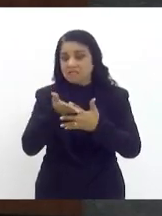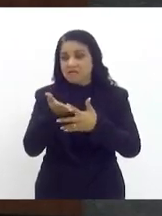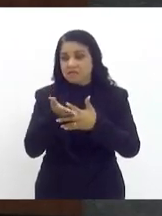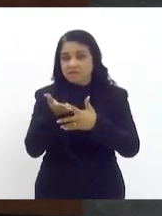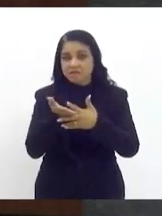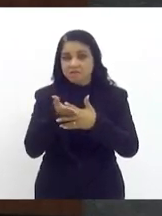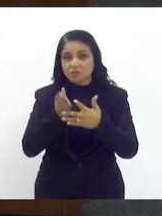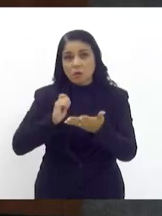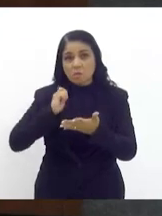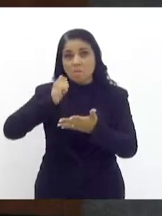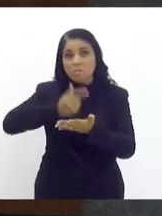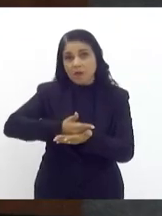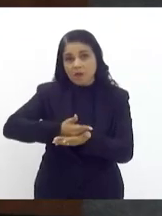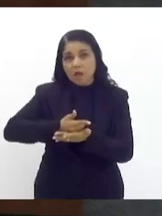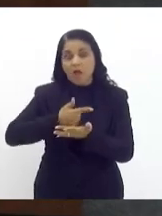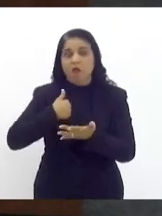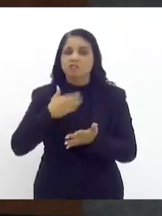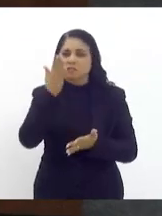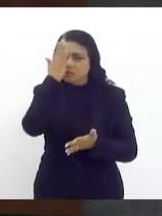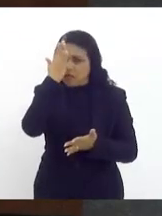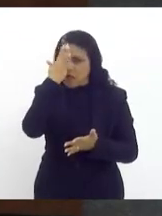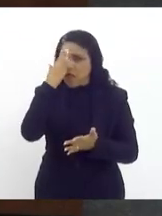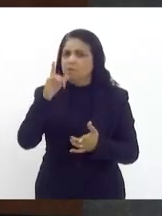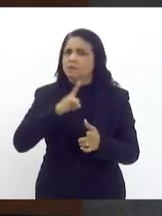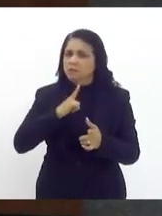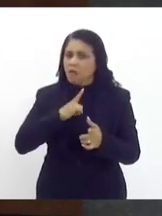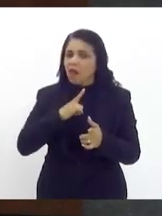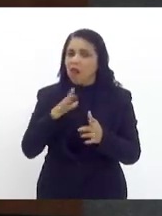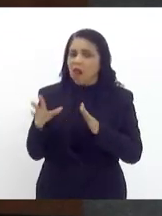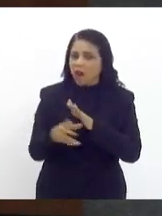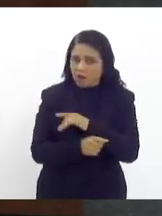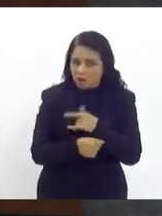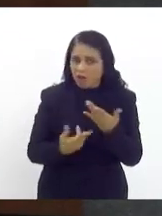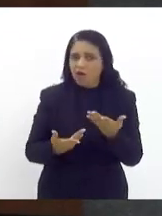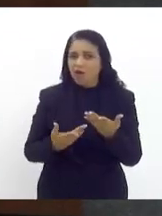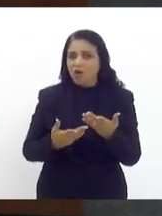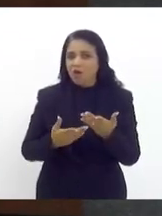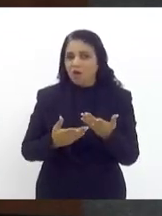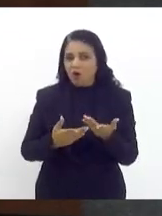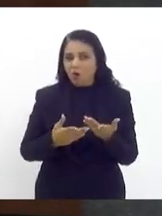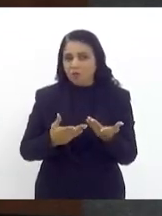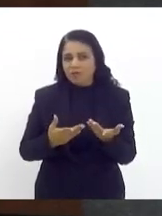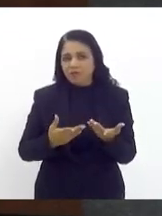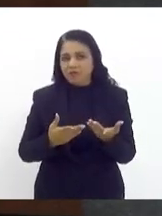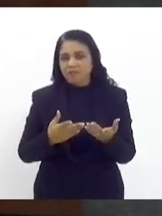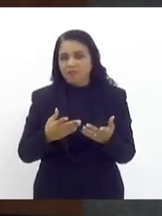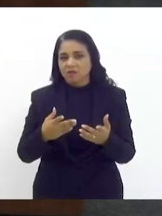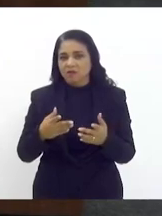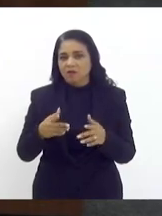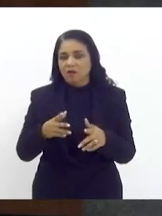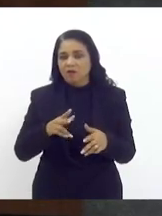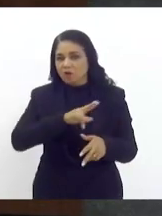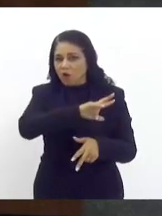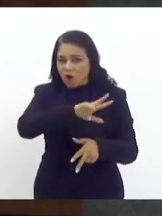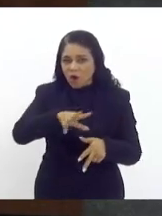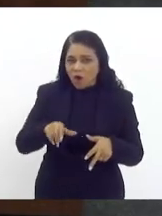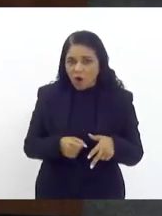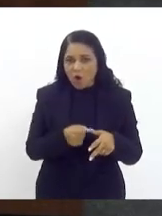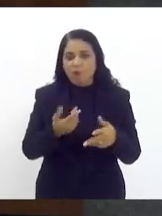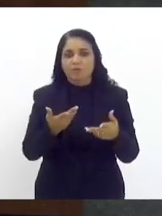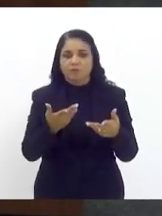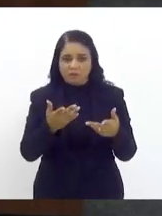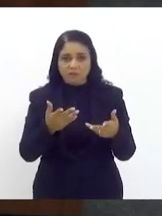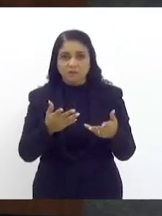golpe de pessoas que, através do acesso de alguém, entra lá, que bom, a deputada Marta